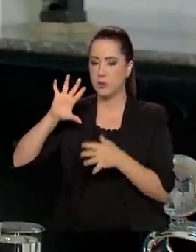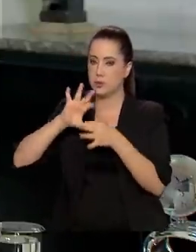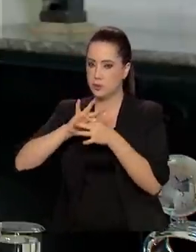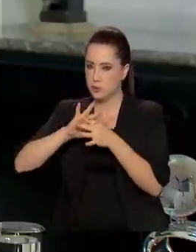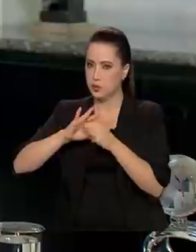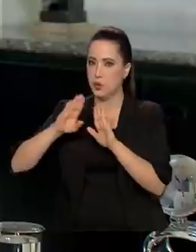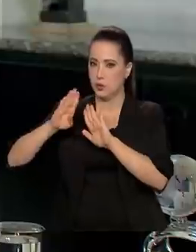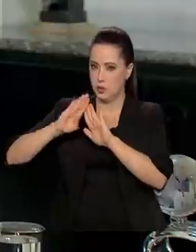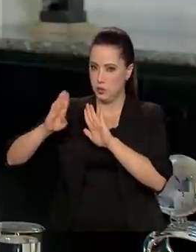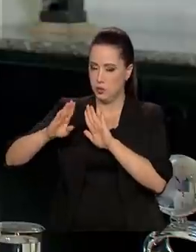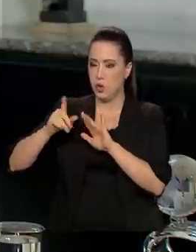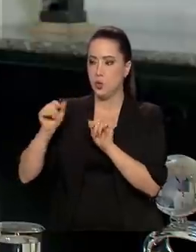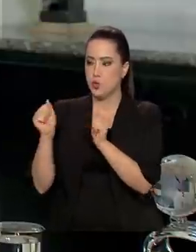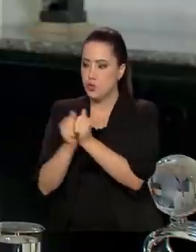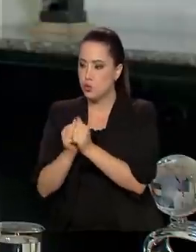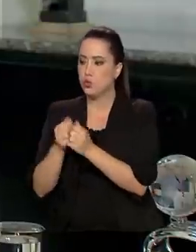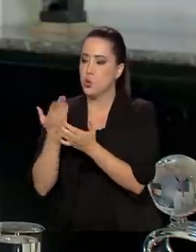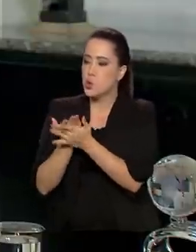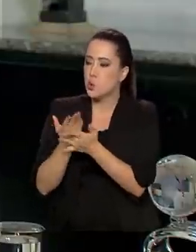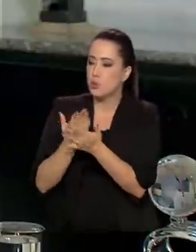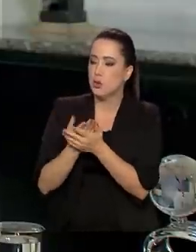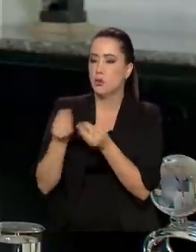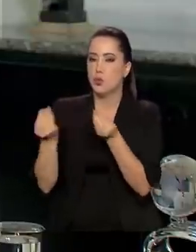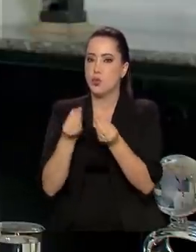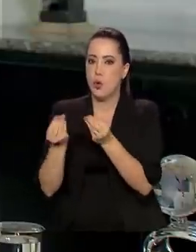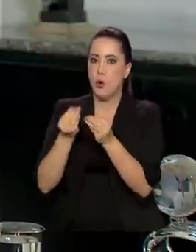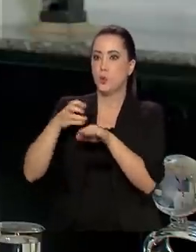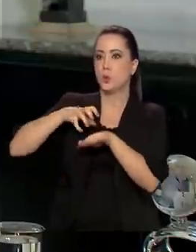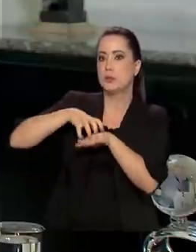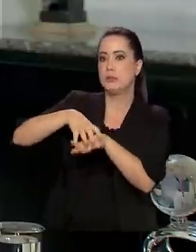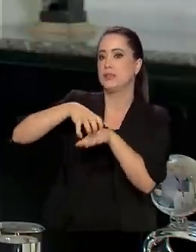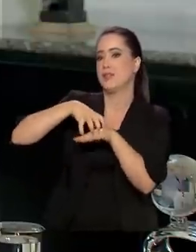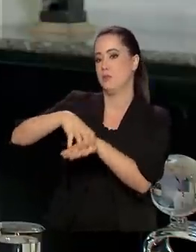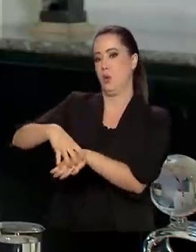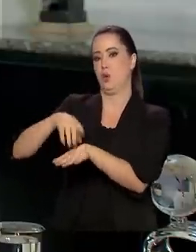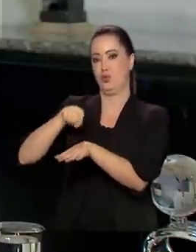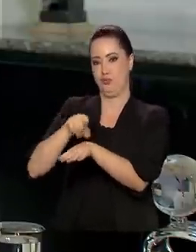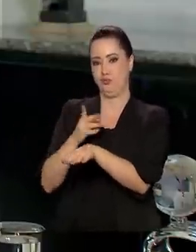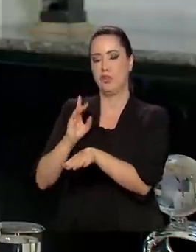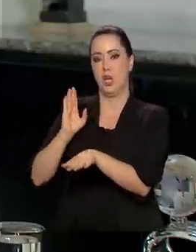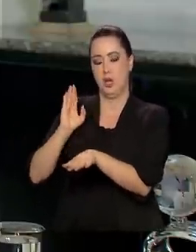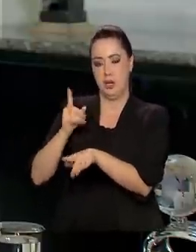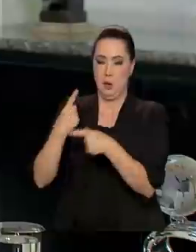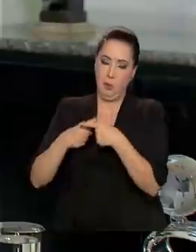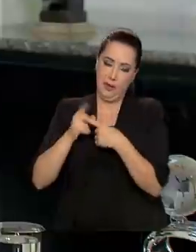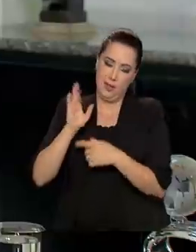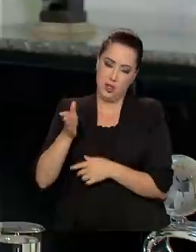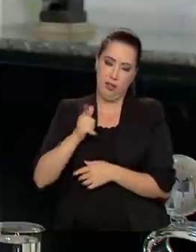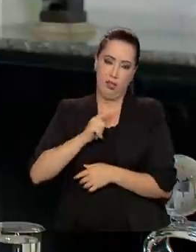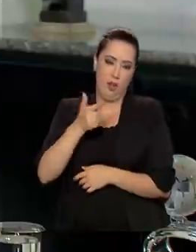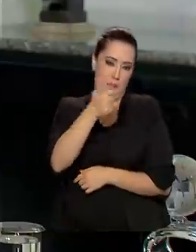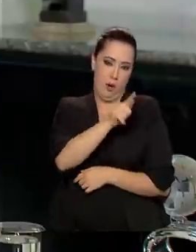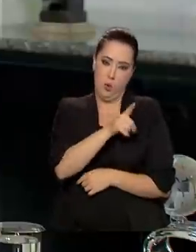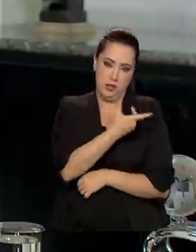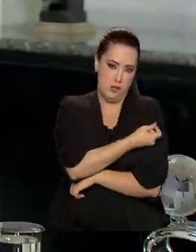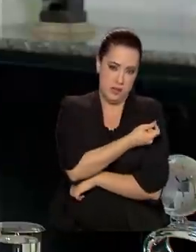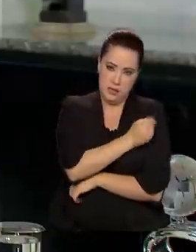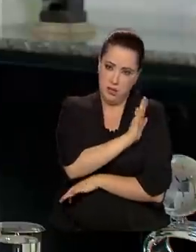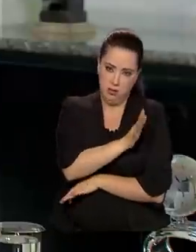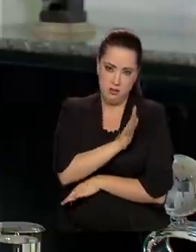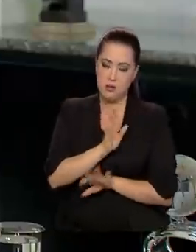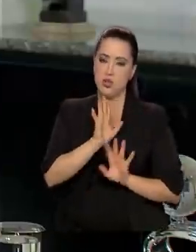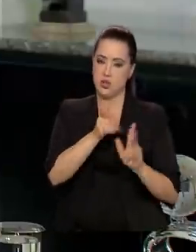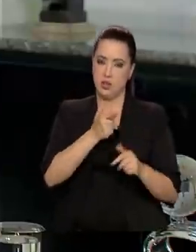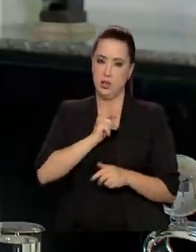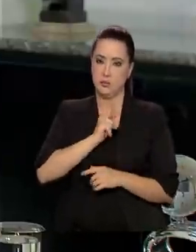fazendo a planejamento logístico, que já existe esse planejamento para outras vacinas. Ele